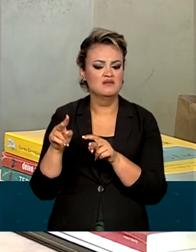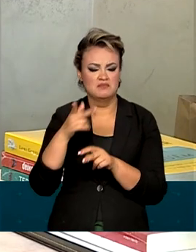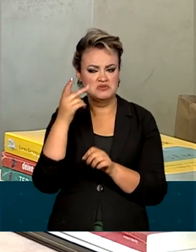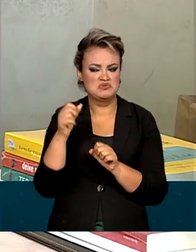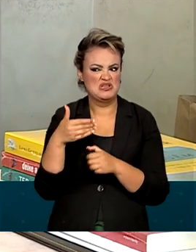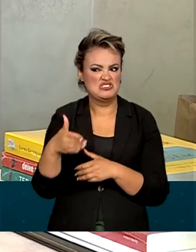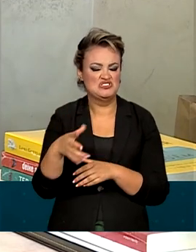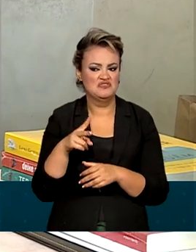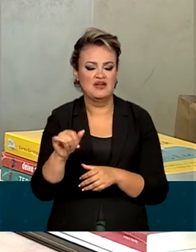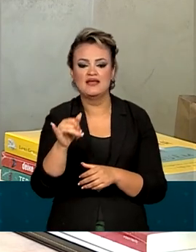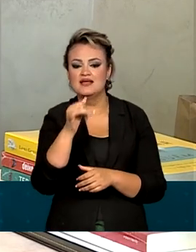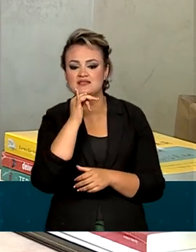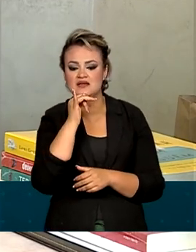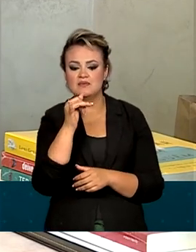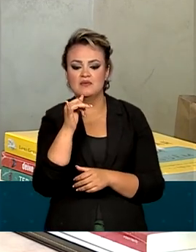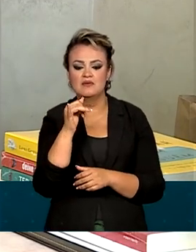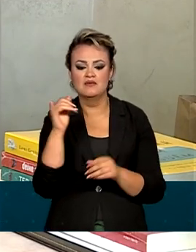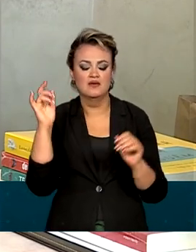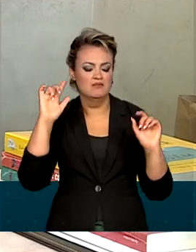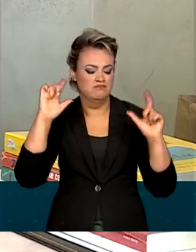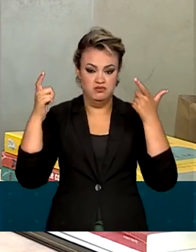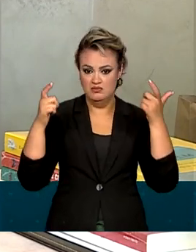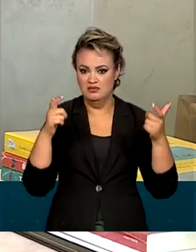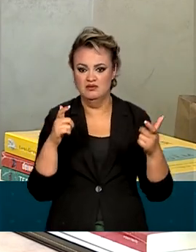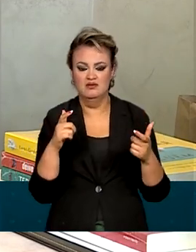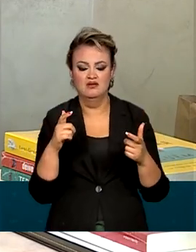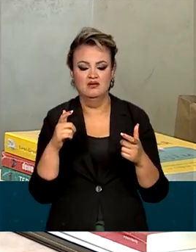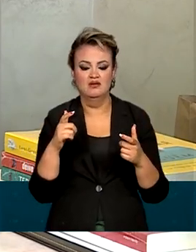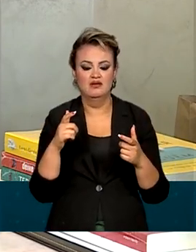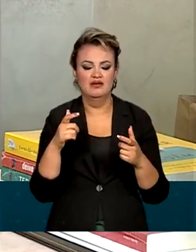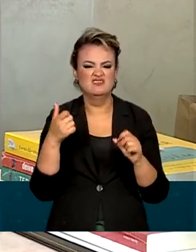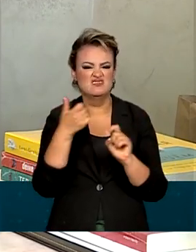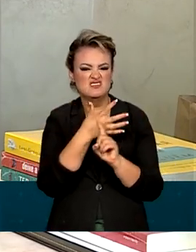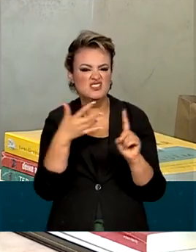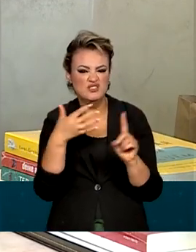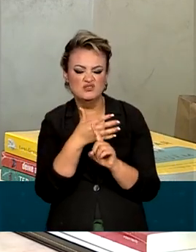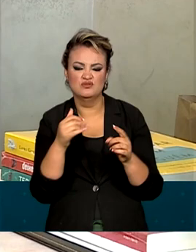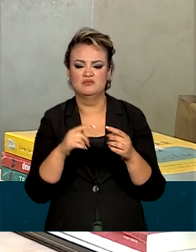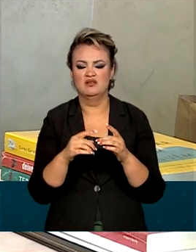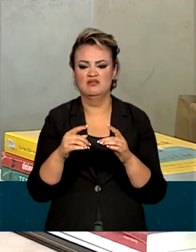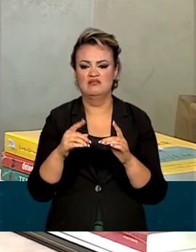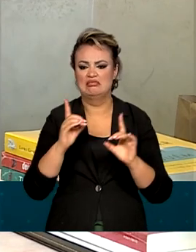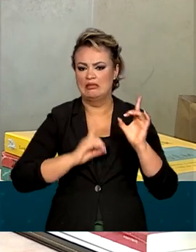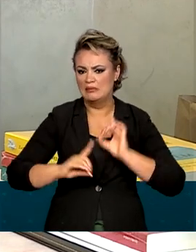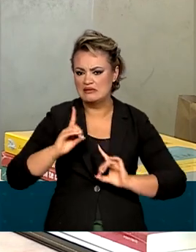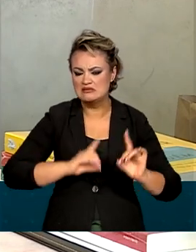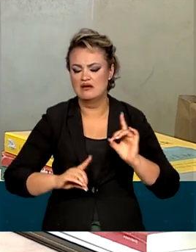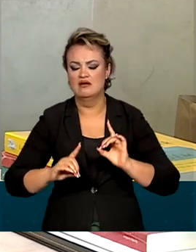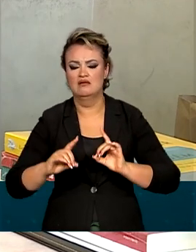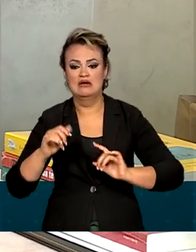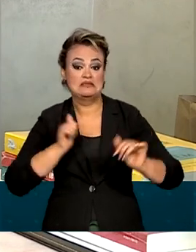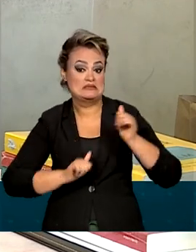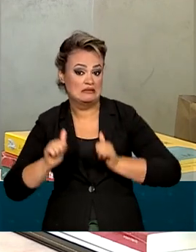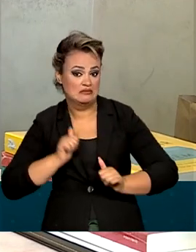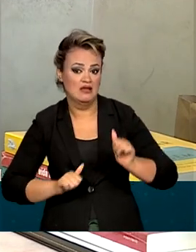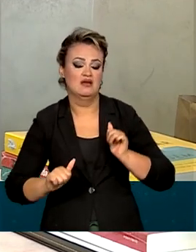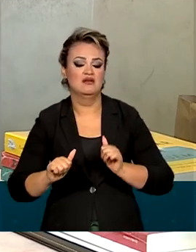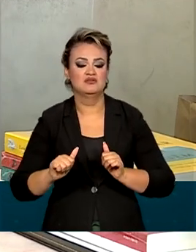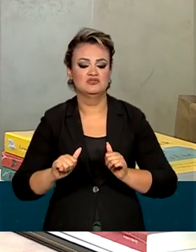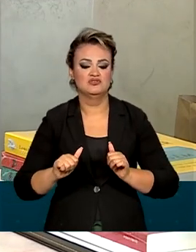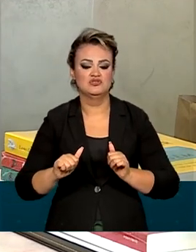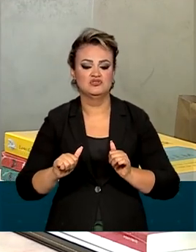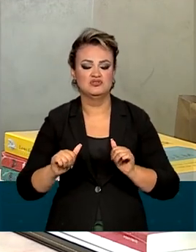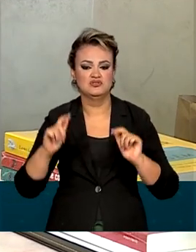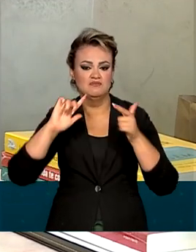cometer um suicídio, como, por exemplo, transtorno borderline, quadros depressivos, de ansiedade, o